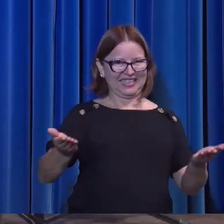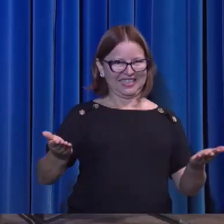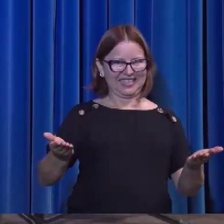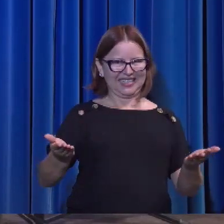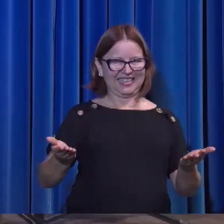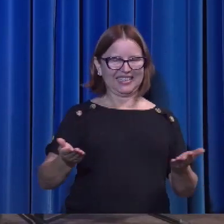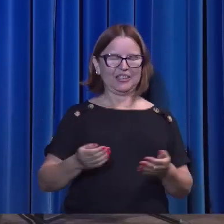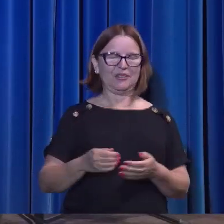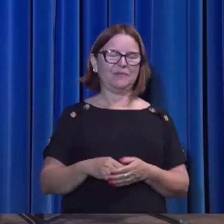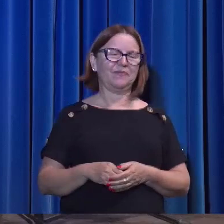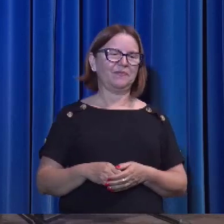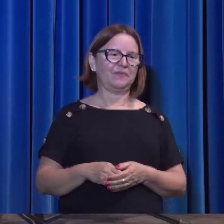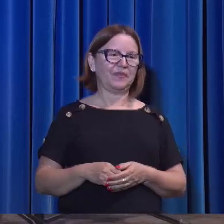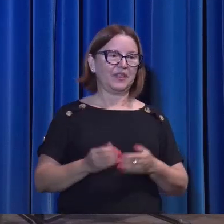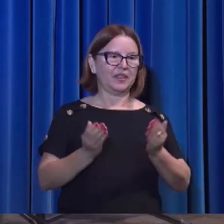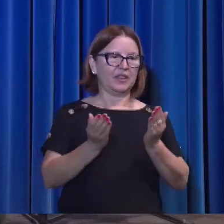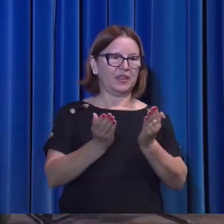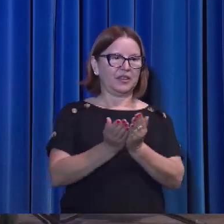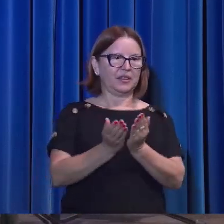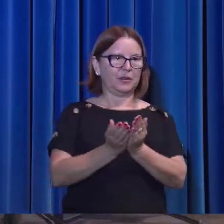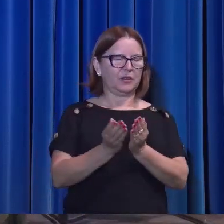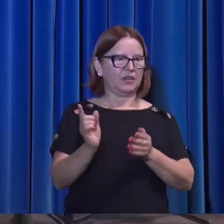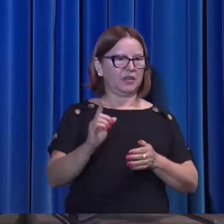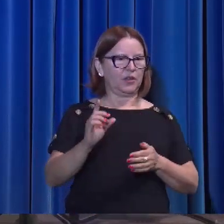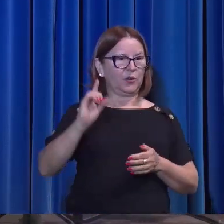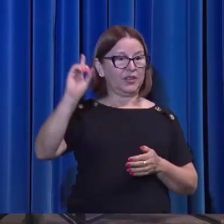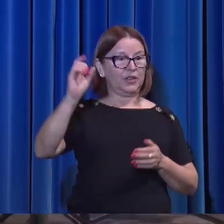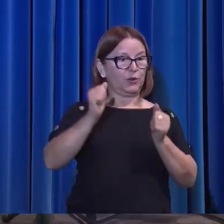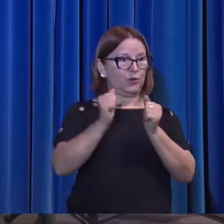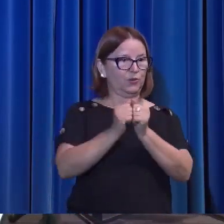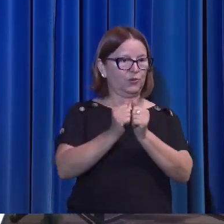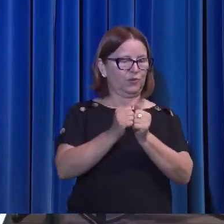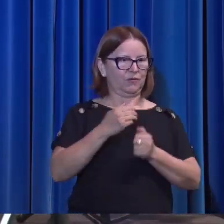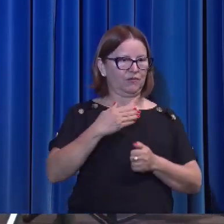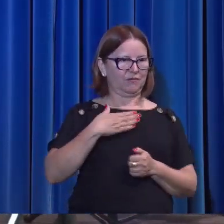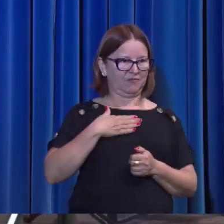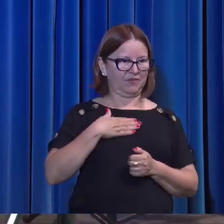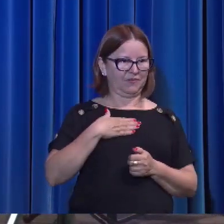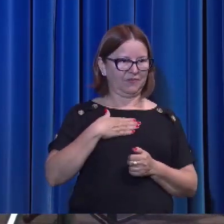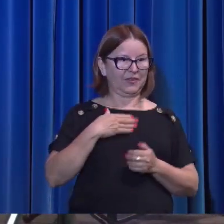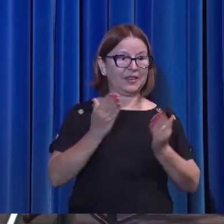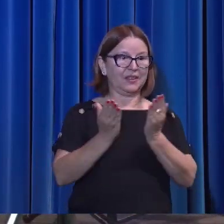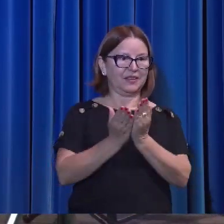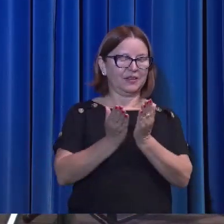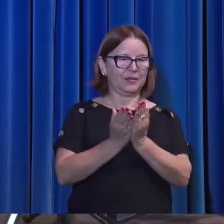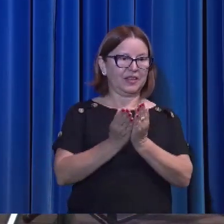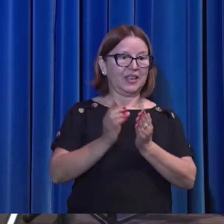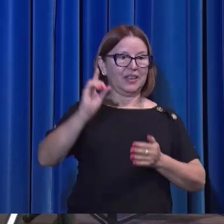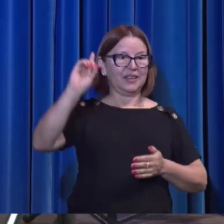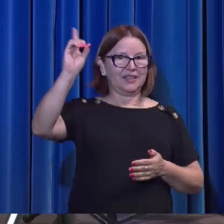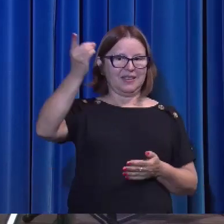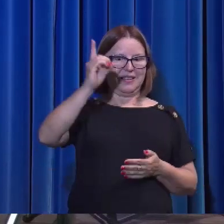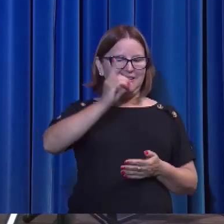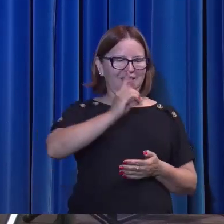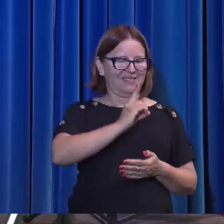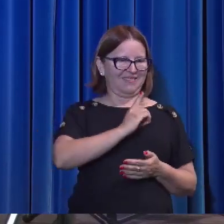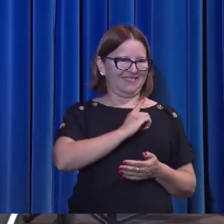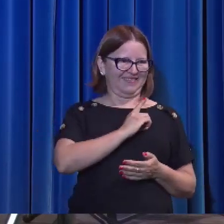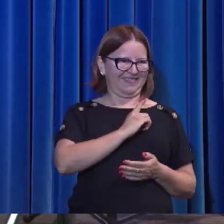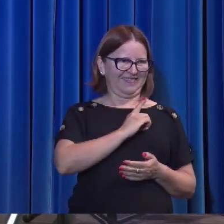O cristianismo não é Deus comigo. O cristianismo é Deus em mim.